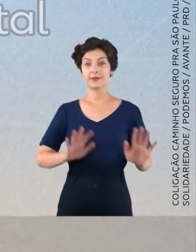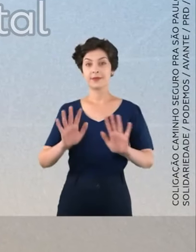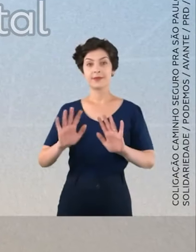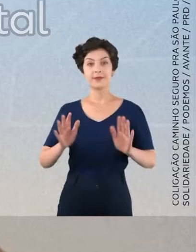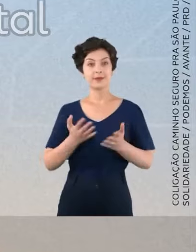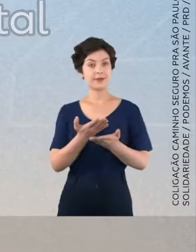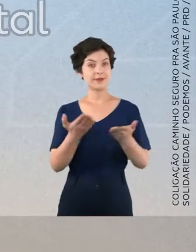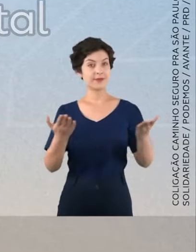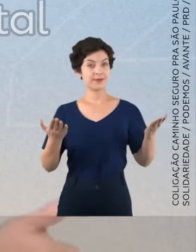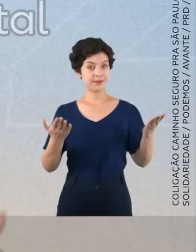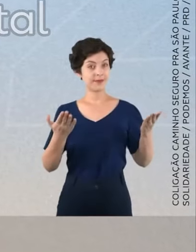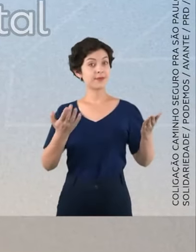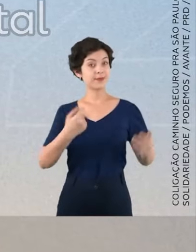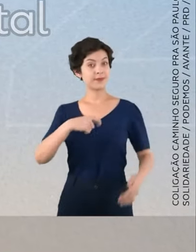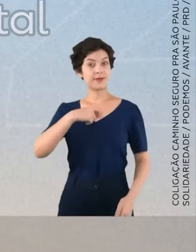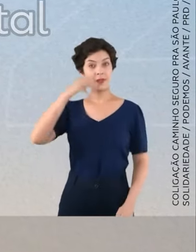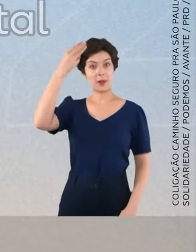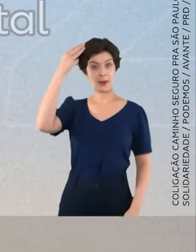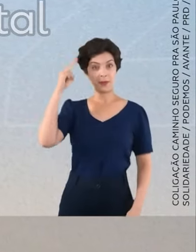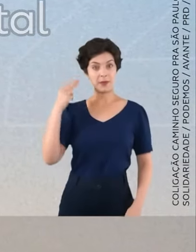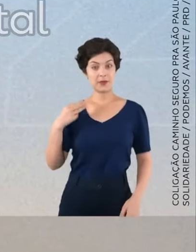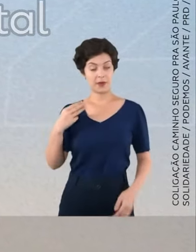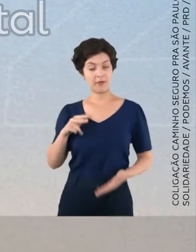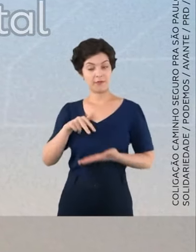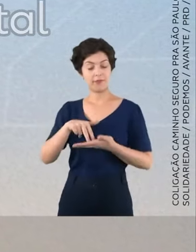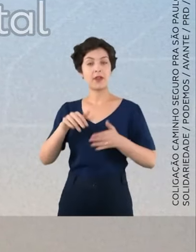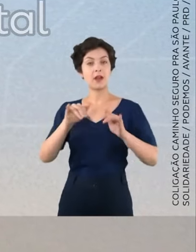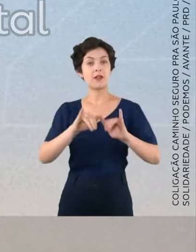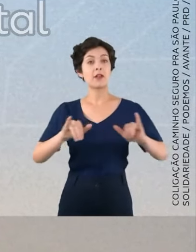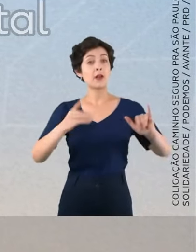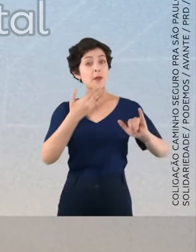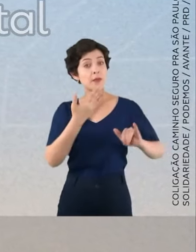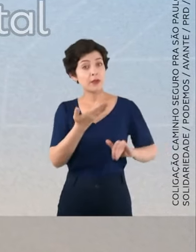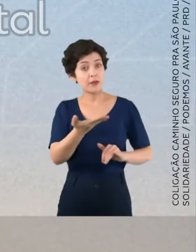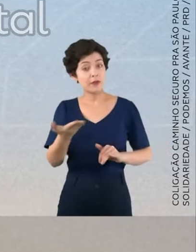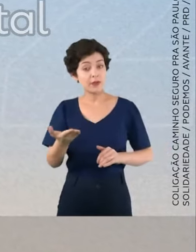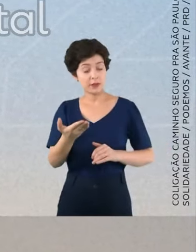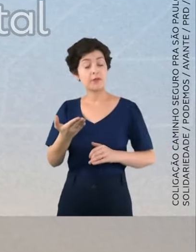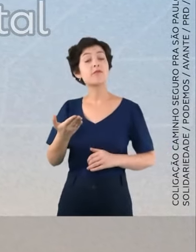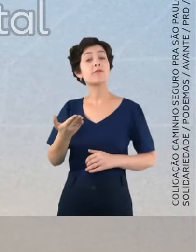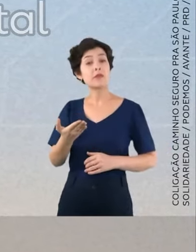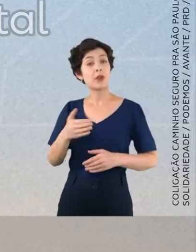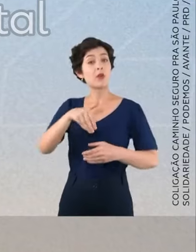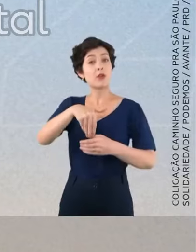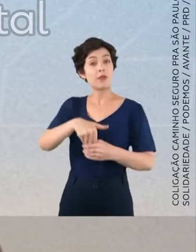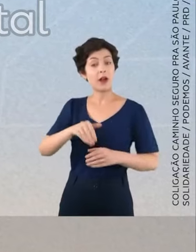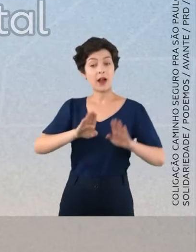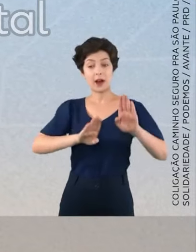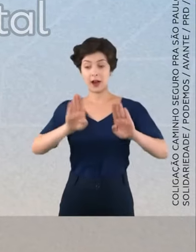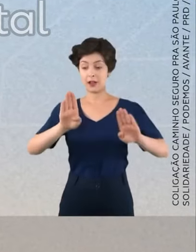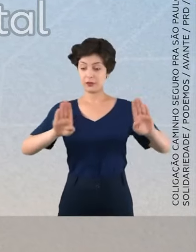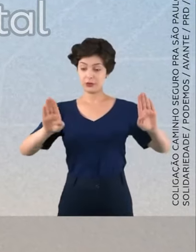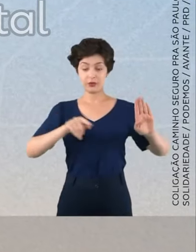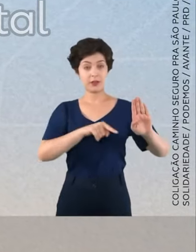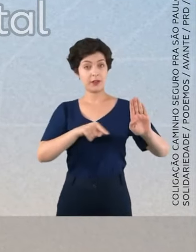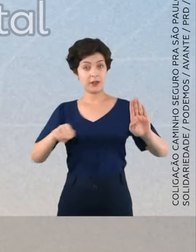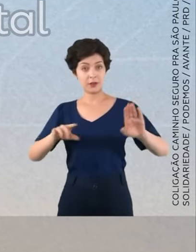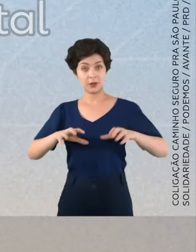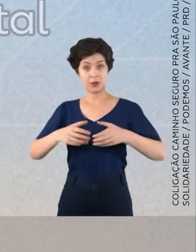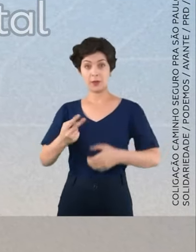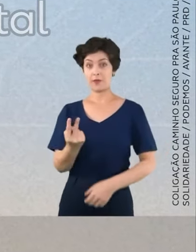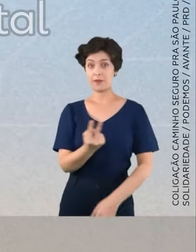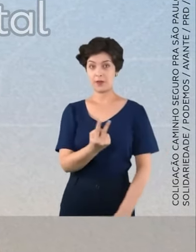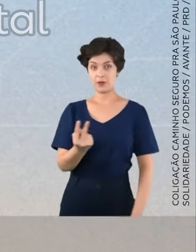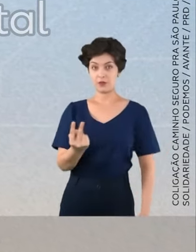Olá a todos. Michele Bolsonaro passando aqui para pedir o seu voto nos nossos candidatos na nossa